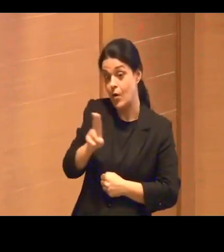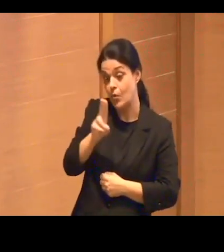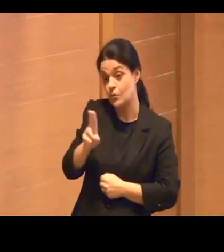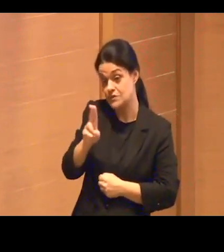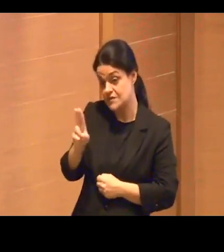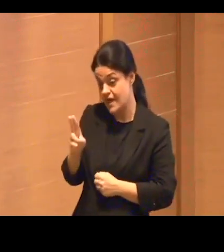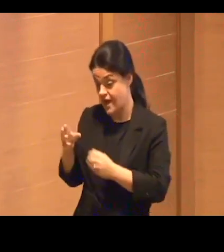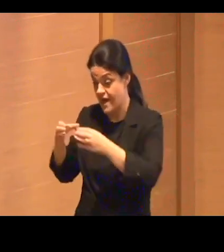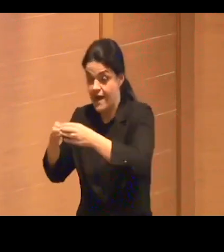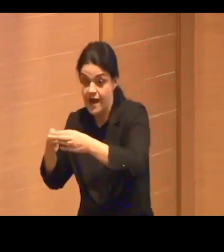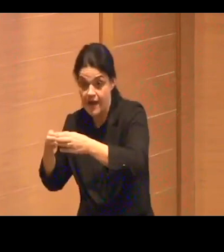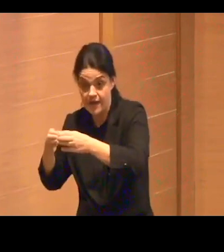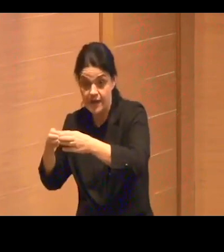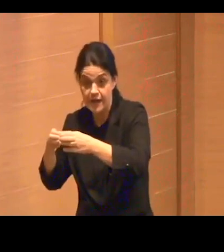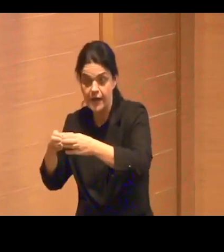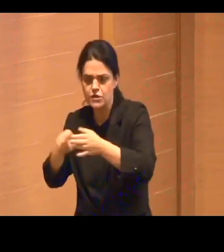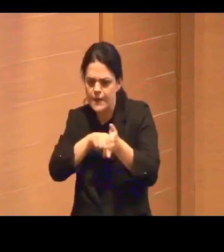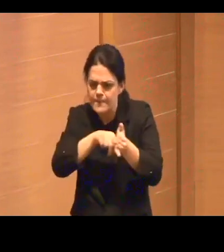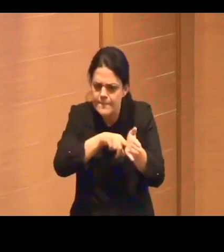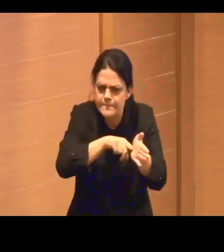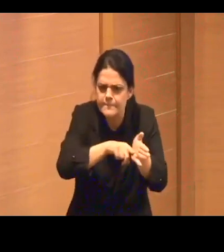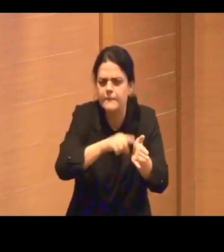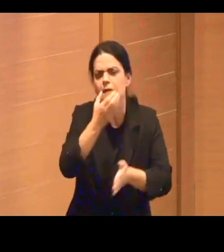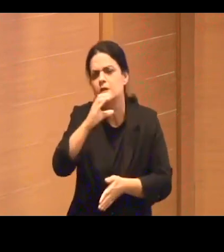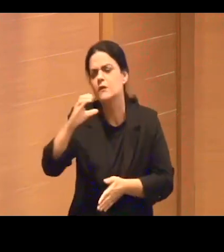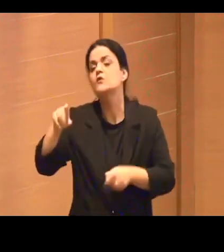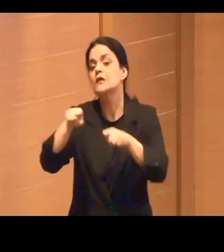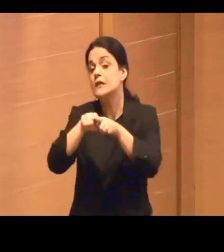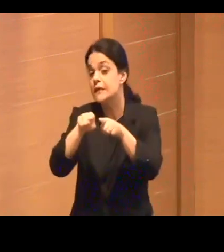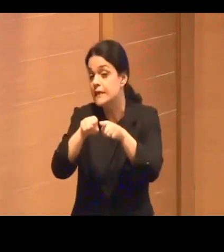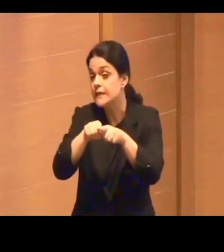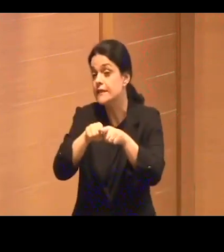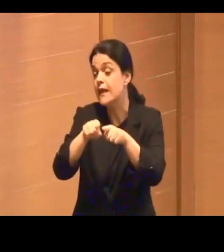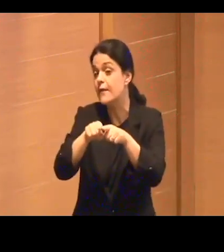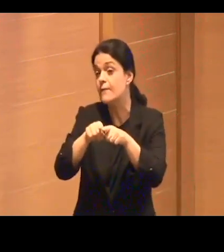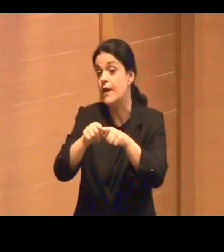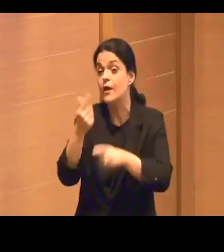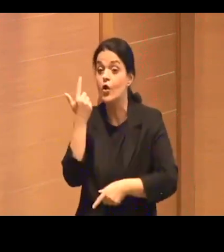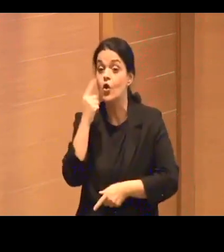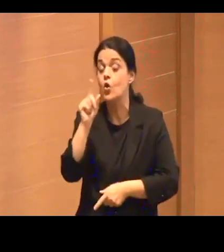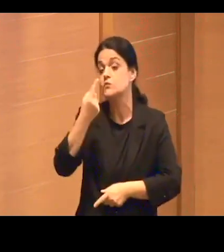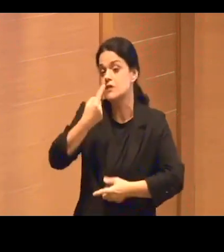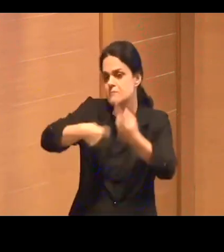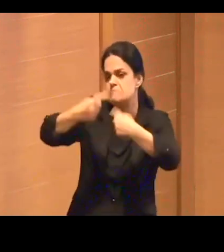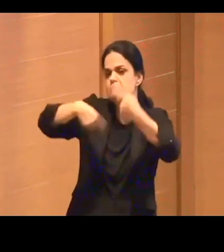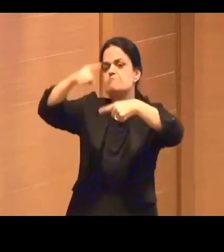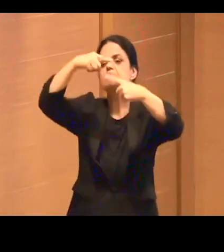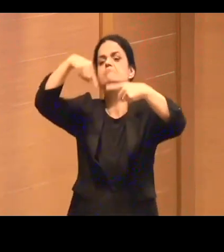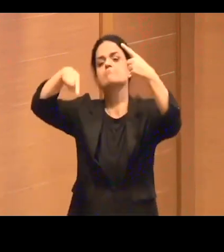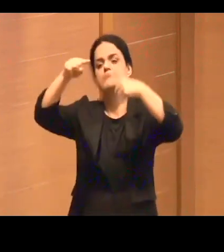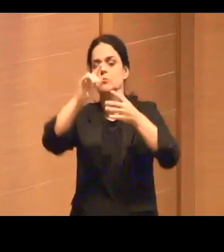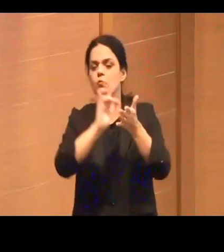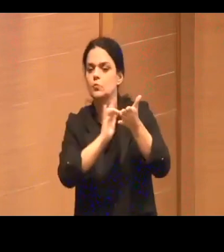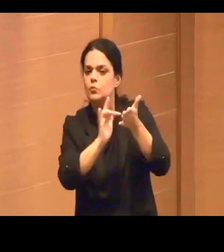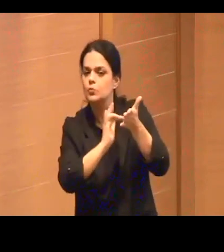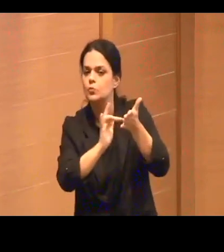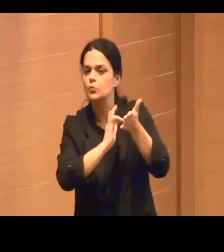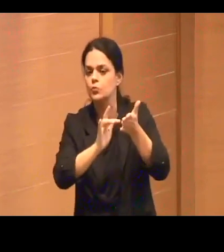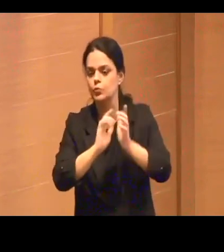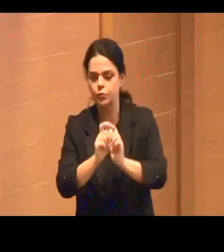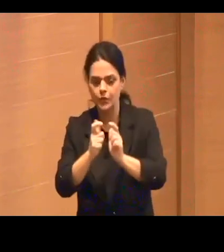científica, a fim de garantir a soberania digital do país e de suas populações. Não existe possibilidade. E aí,